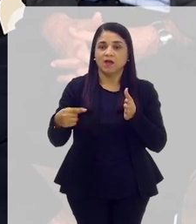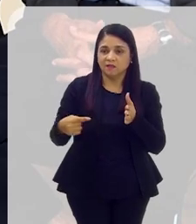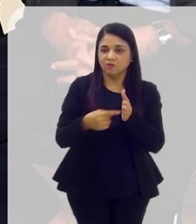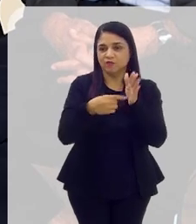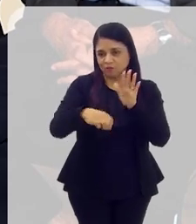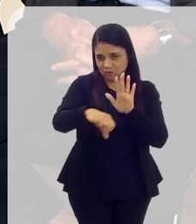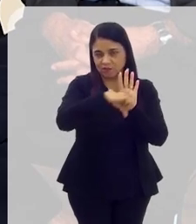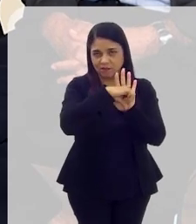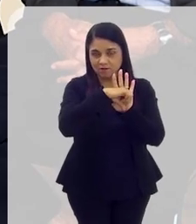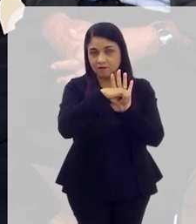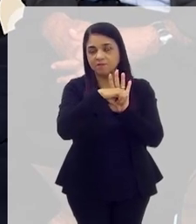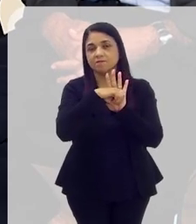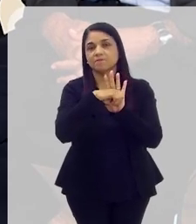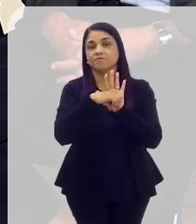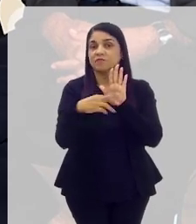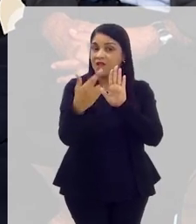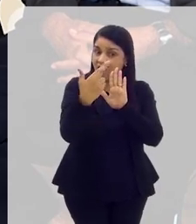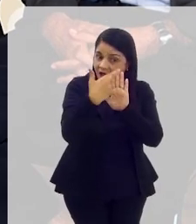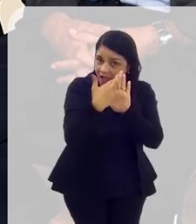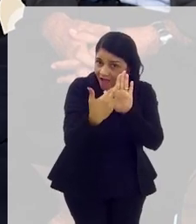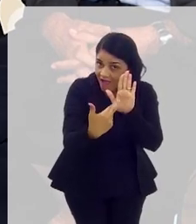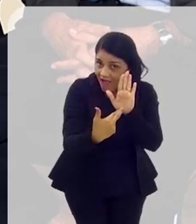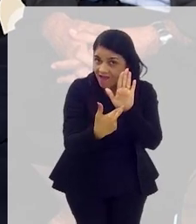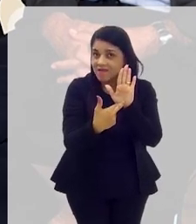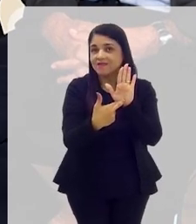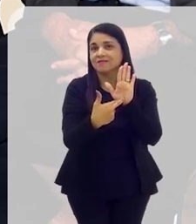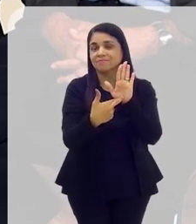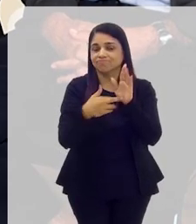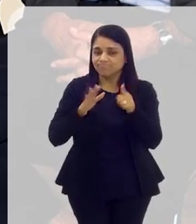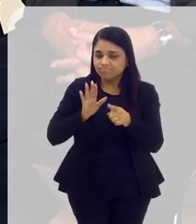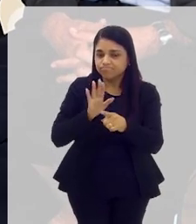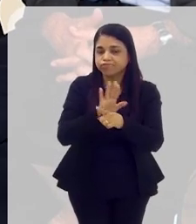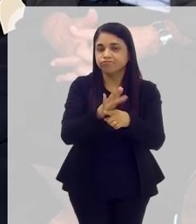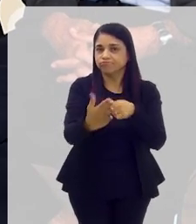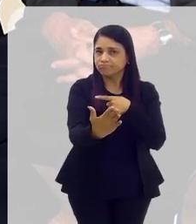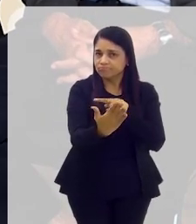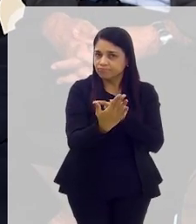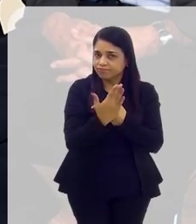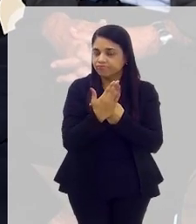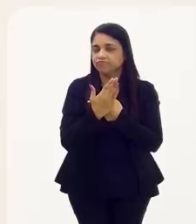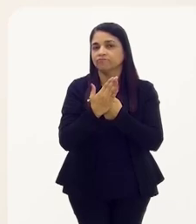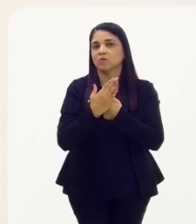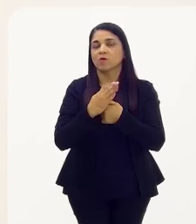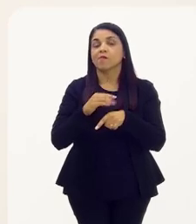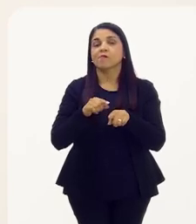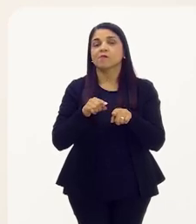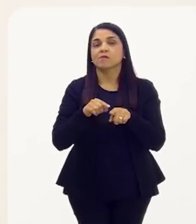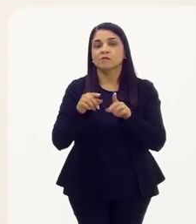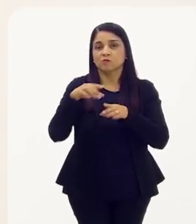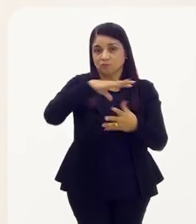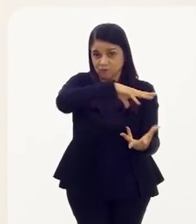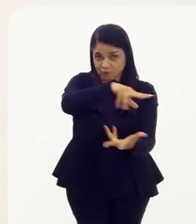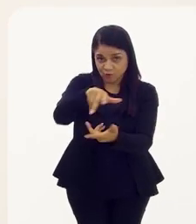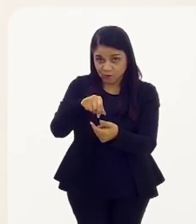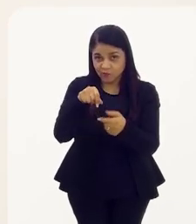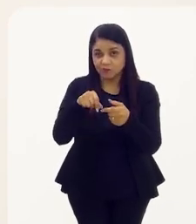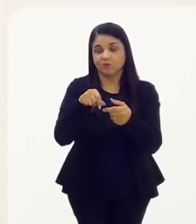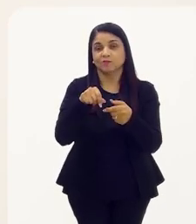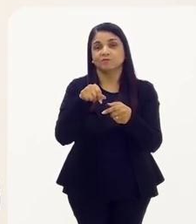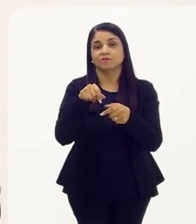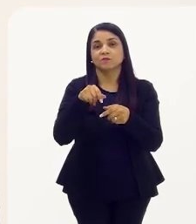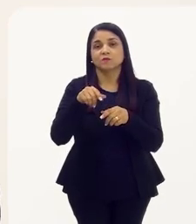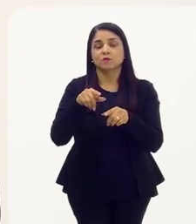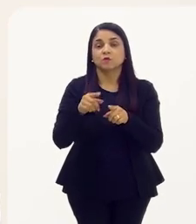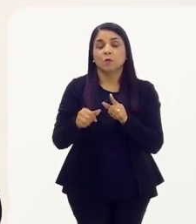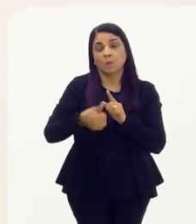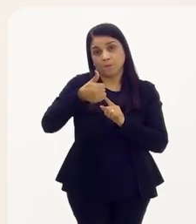é de praxe, e aí até isso é regra na cooperação internacional, ela é sempre muito voltada num primeiro